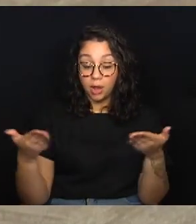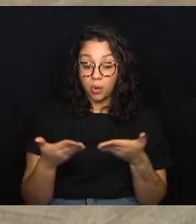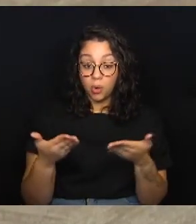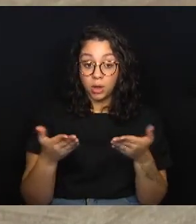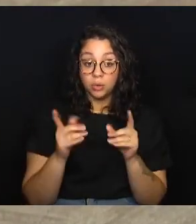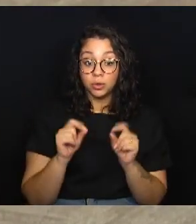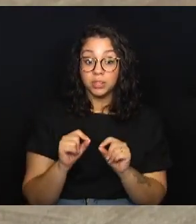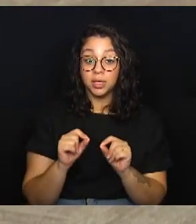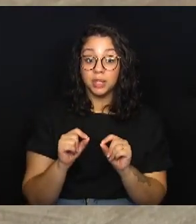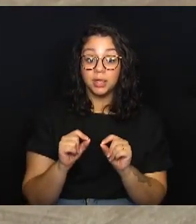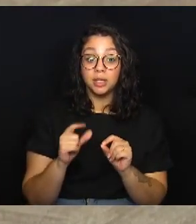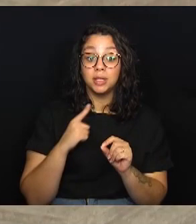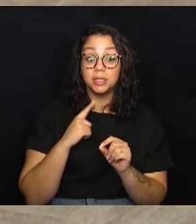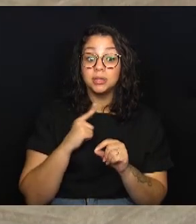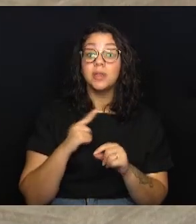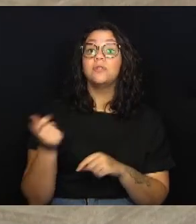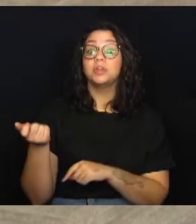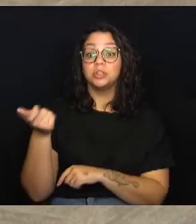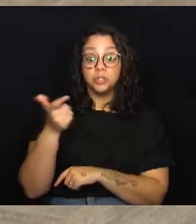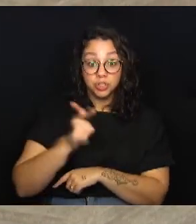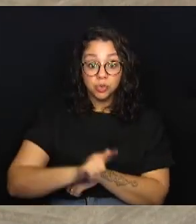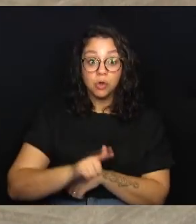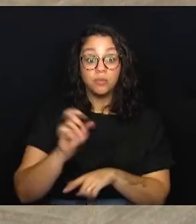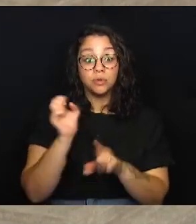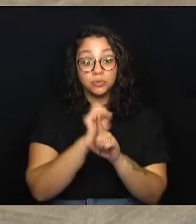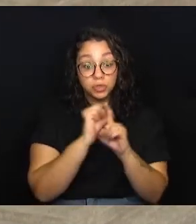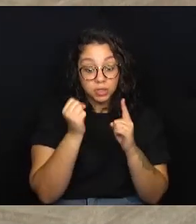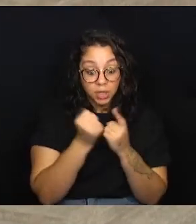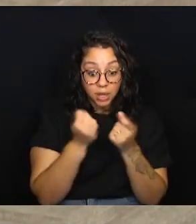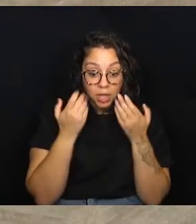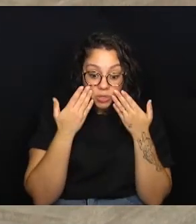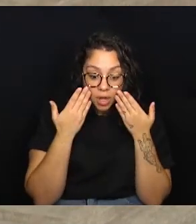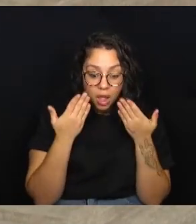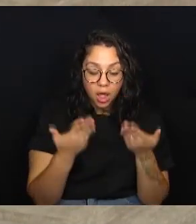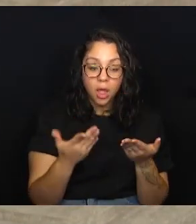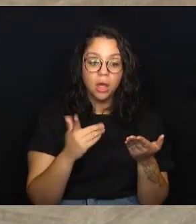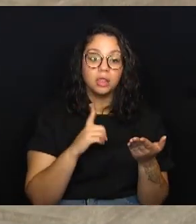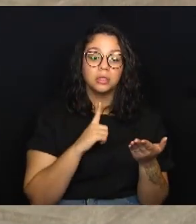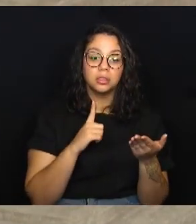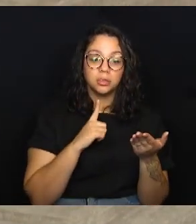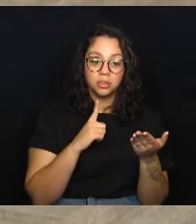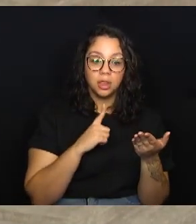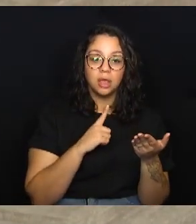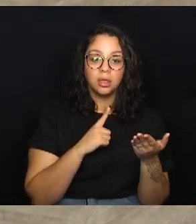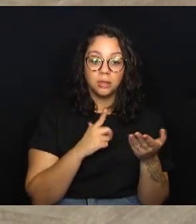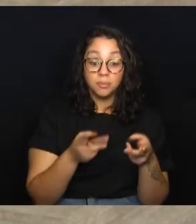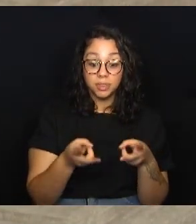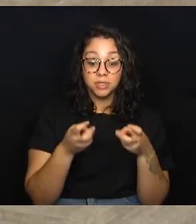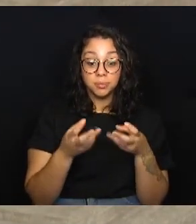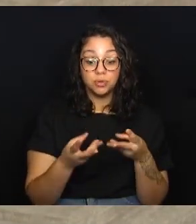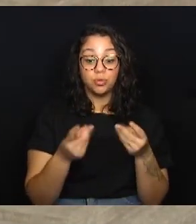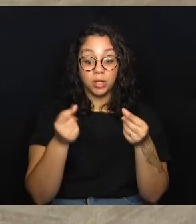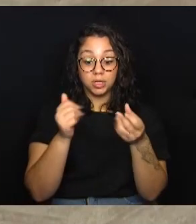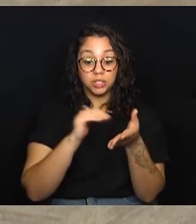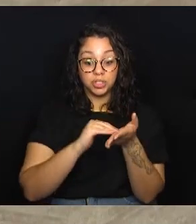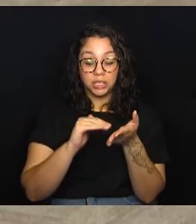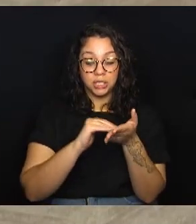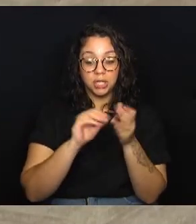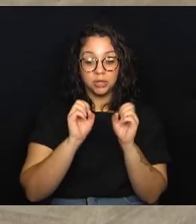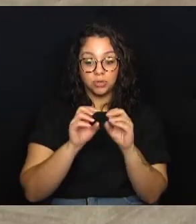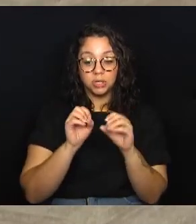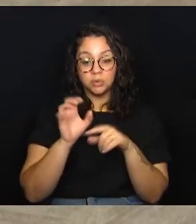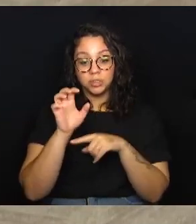anos atrás. E de um tempo para cá houve agora uma nova credibilidade. A sociedade tem dado esse crédito para